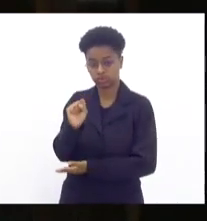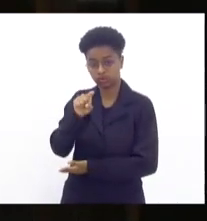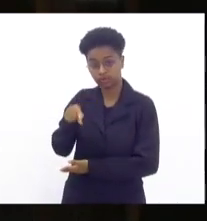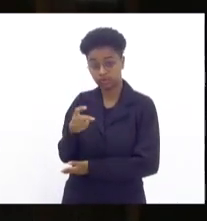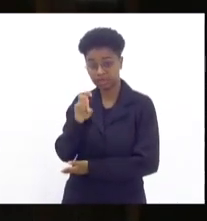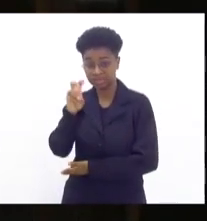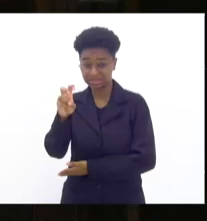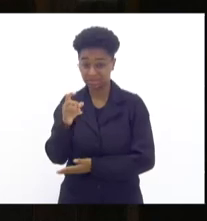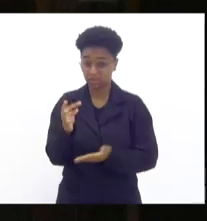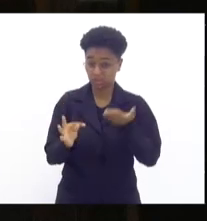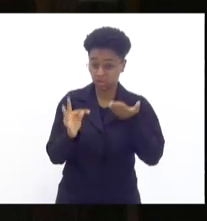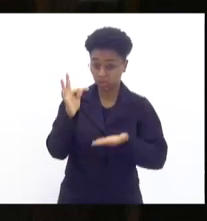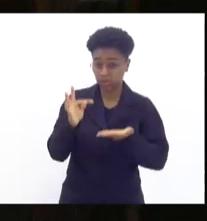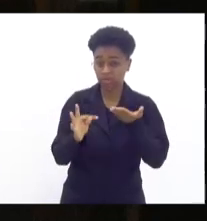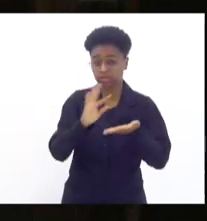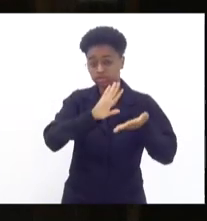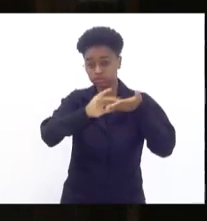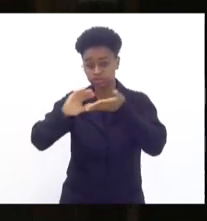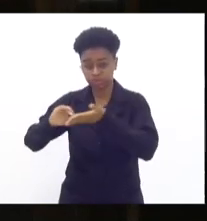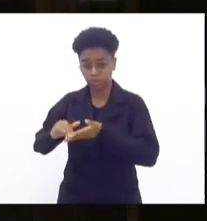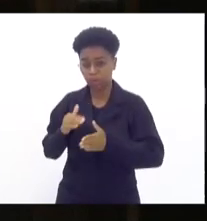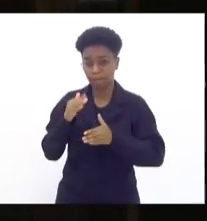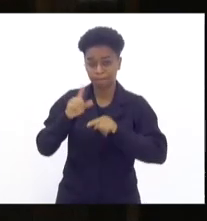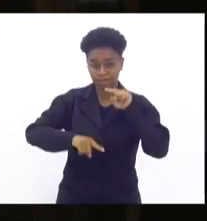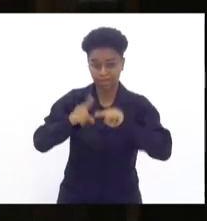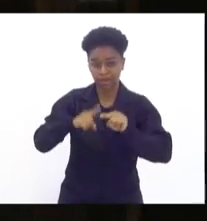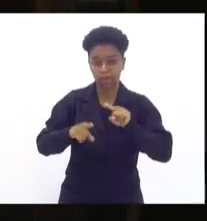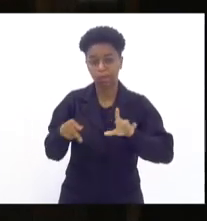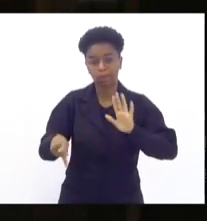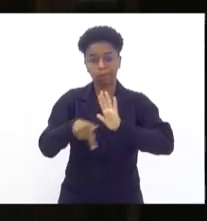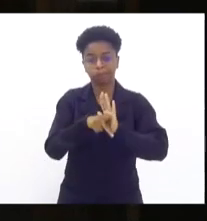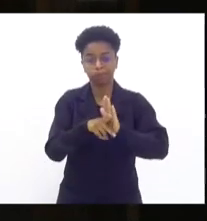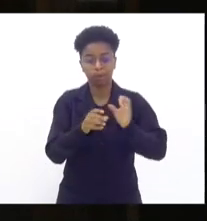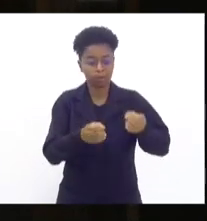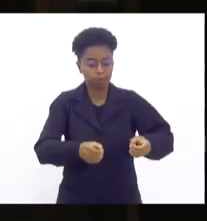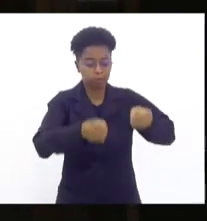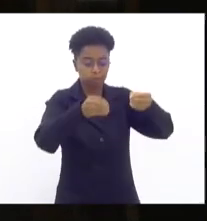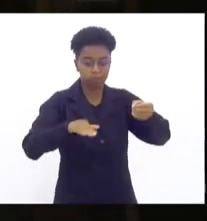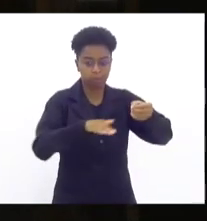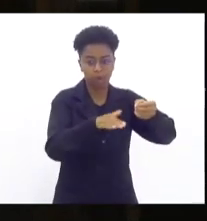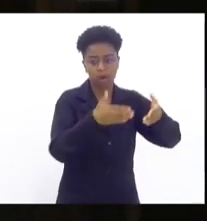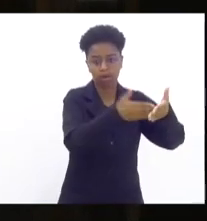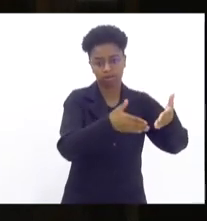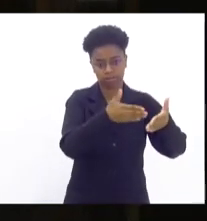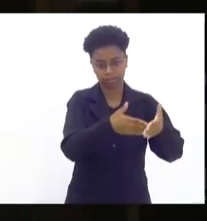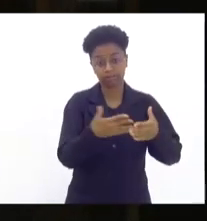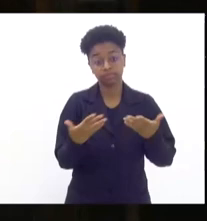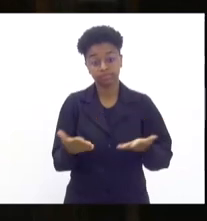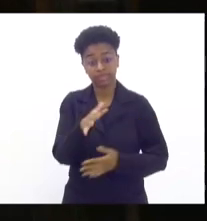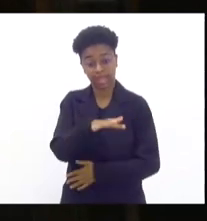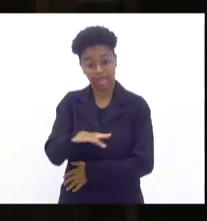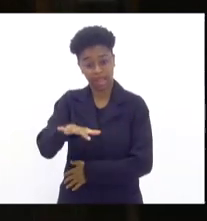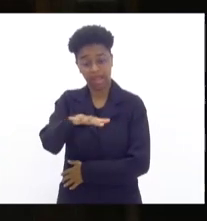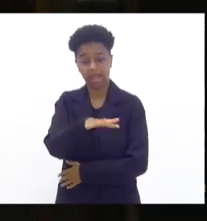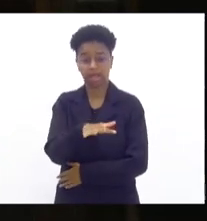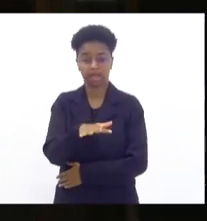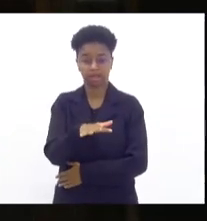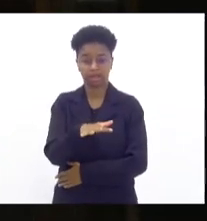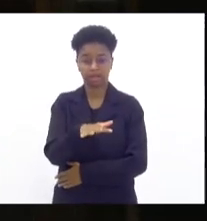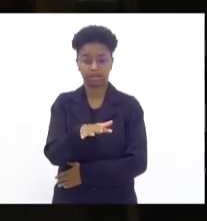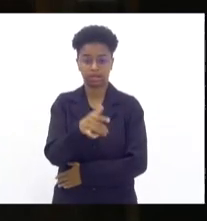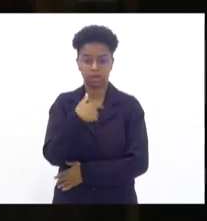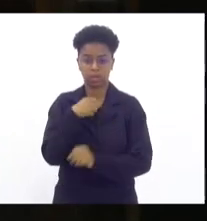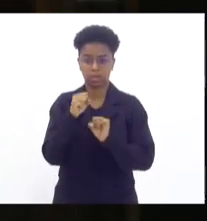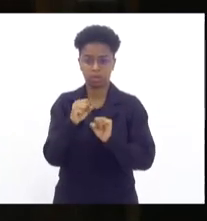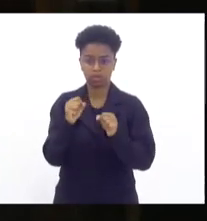de materiais que faziam barricadas. Na área em questão, eu posso